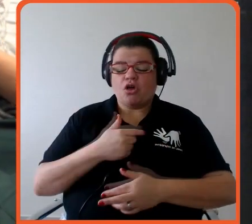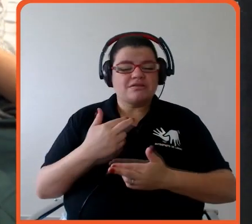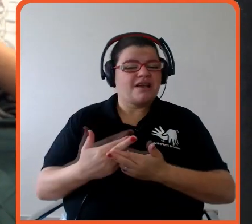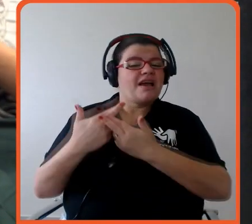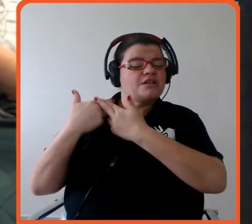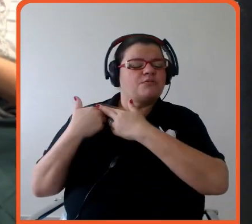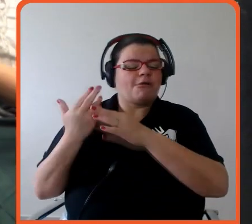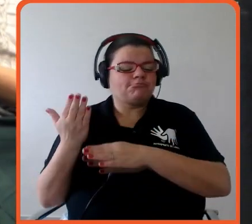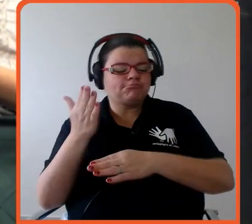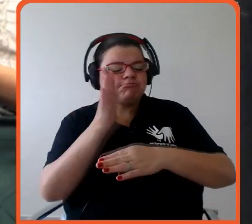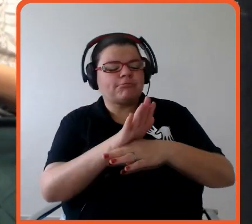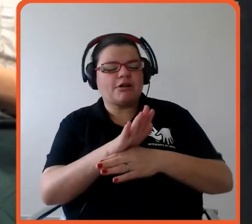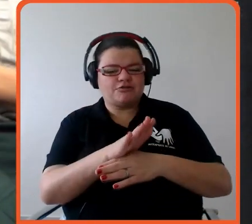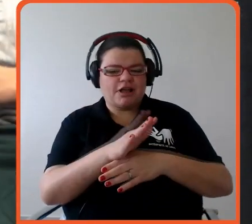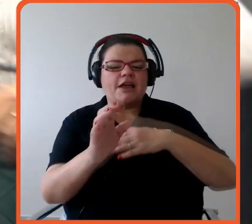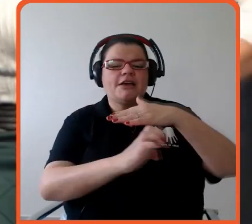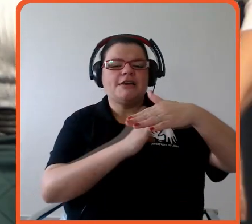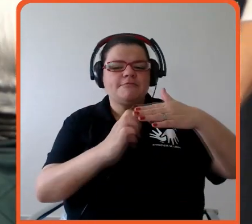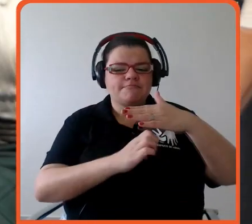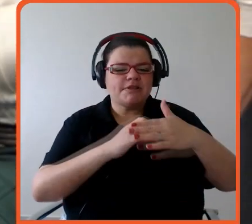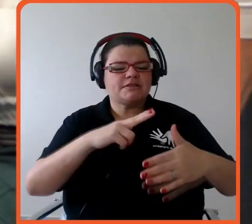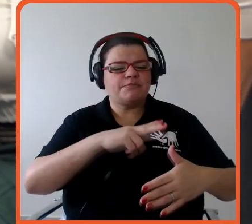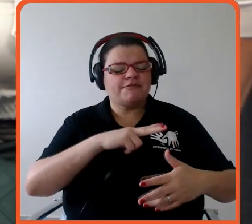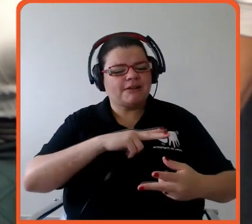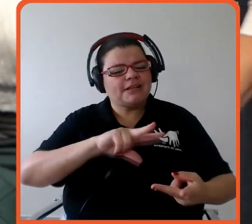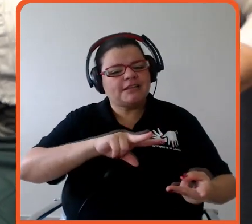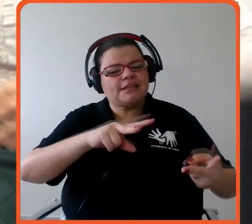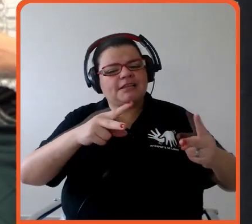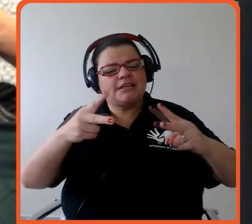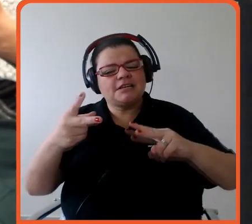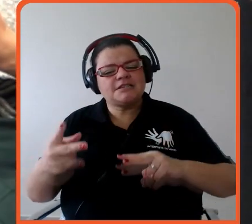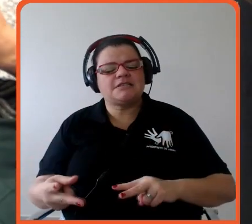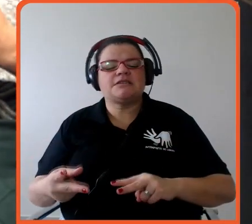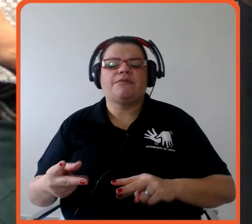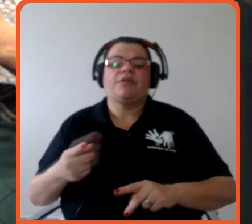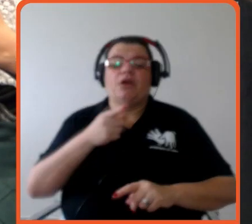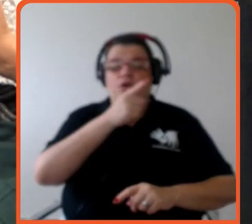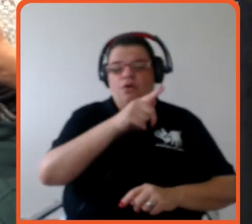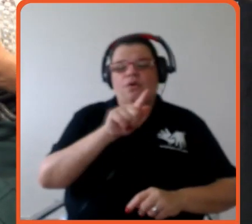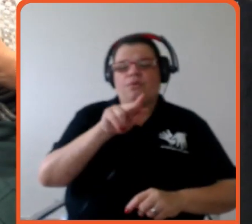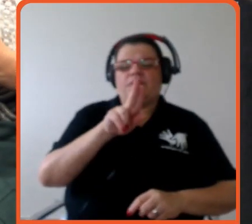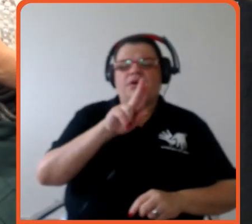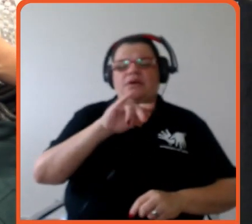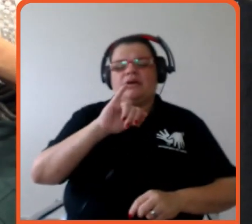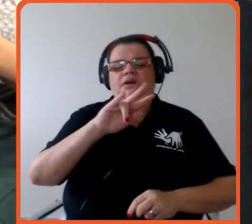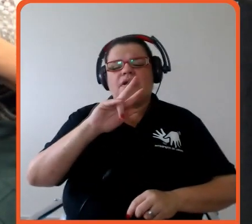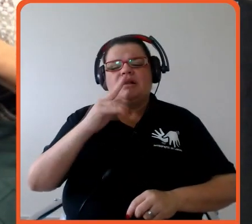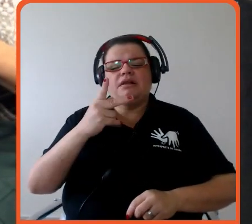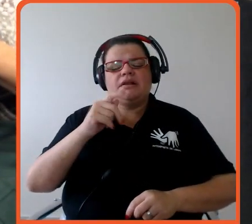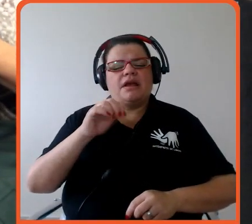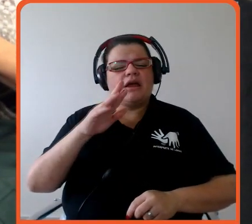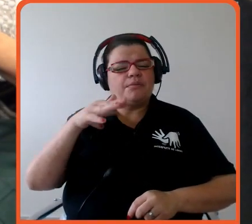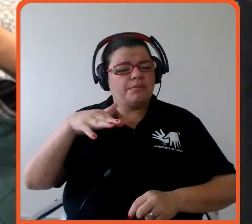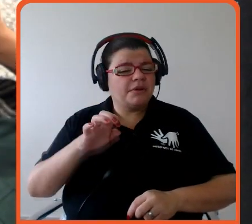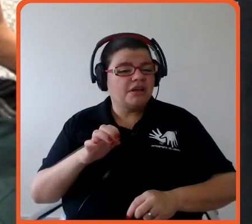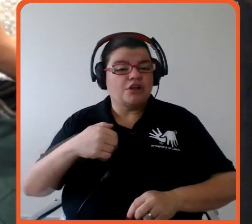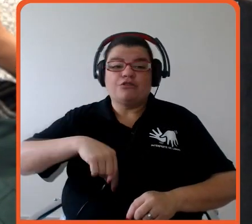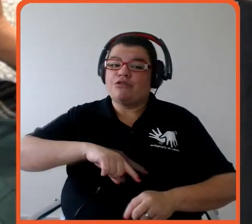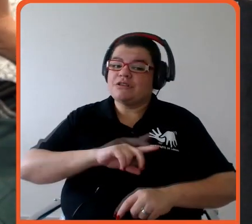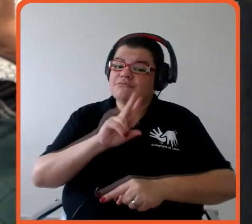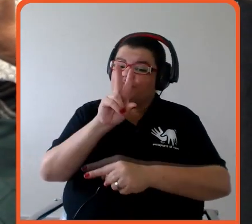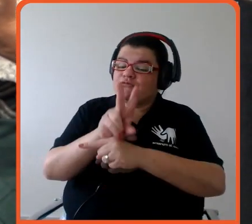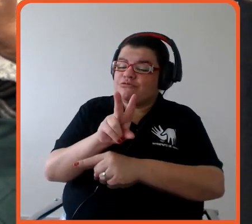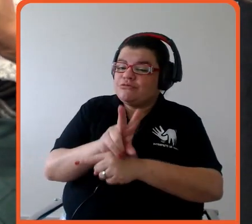transição e um pouco que o Guilherme falou da questão do greenwashing a gente tem um cuidado muito grande com isso porque assim se